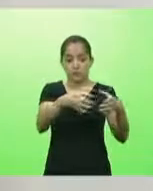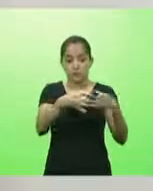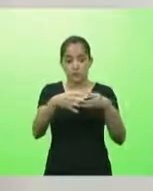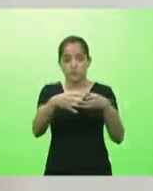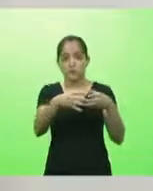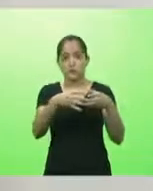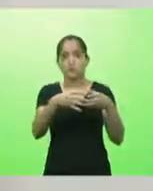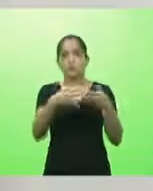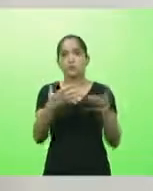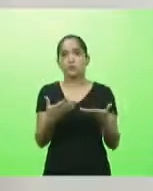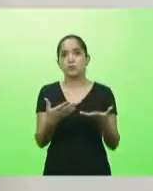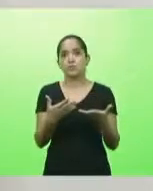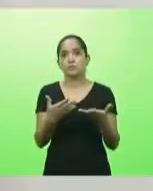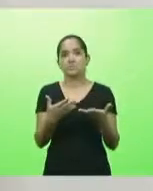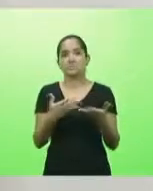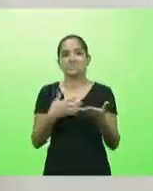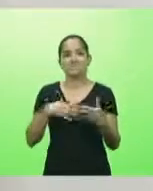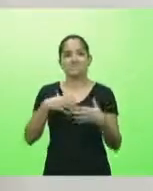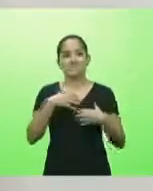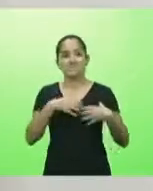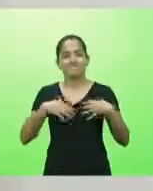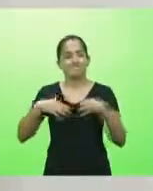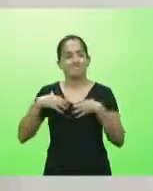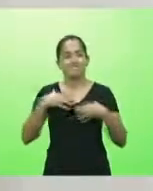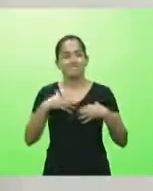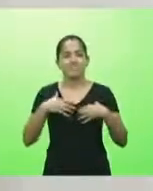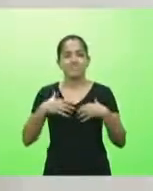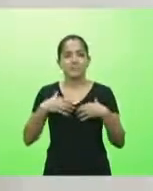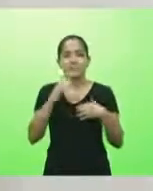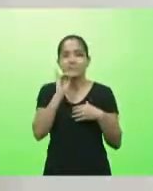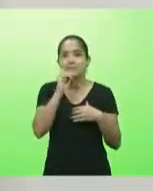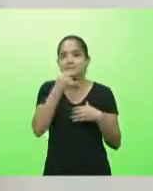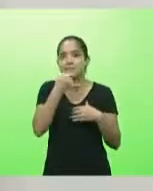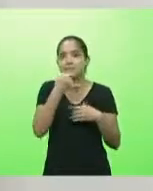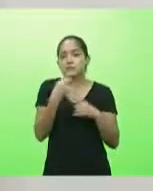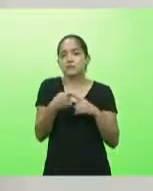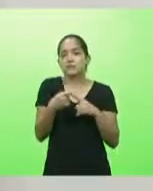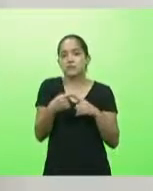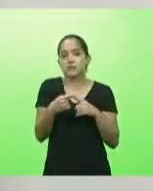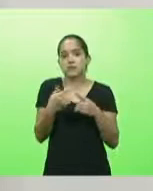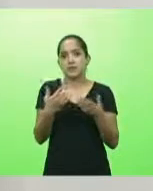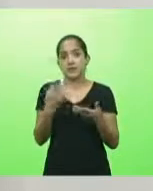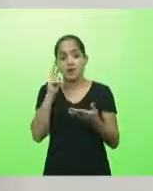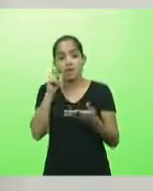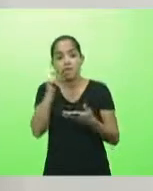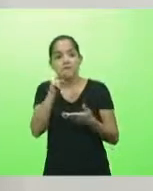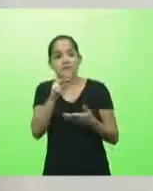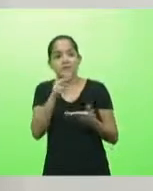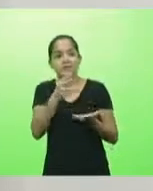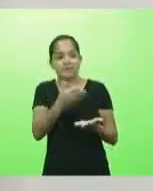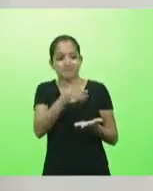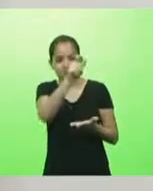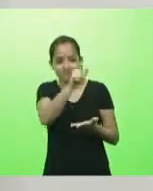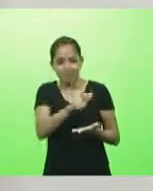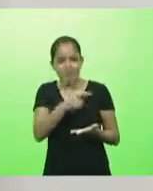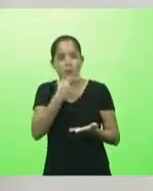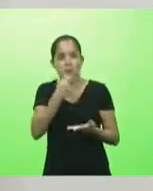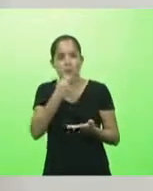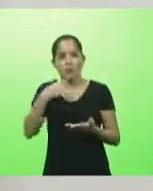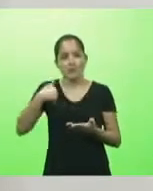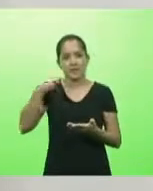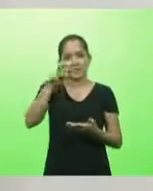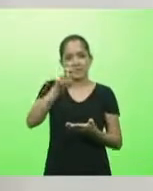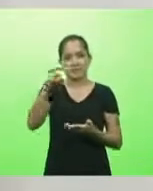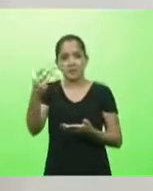deu uma sensação muito ruim e uma sensação de profunda tristeza, porque eu vi ali um homem adulto, de 52 anos,